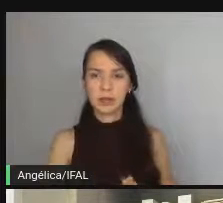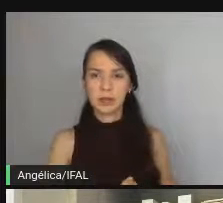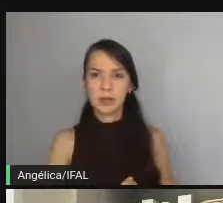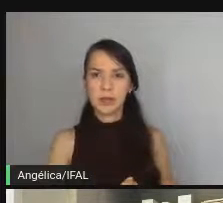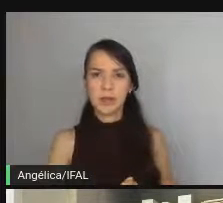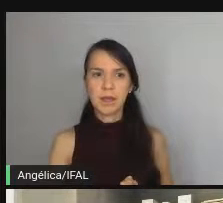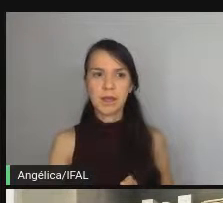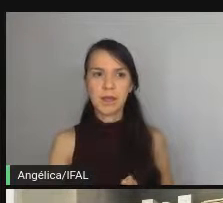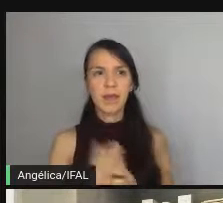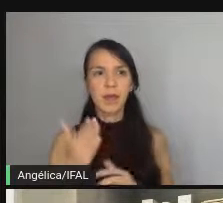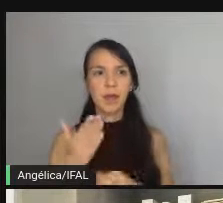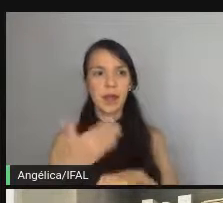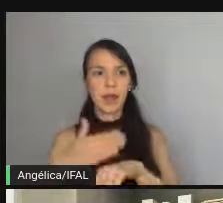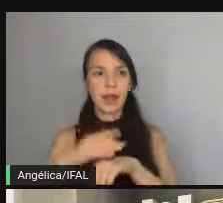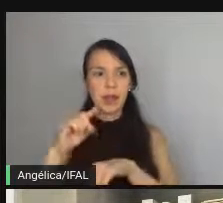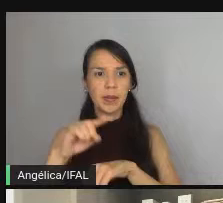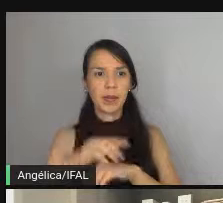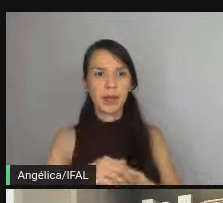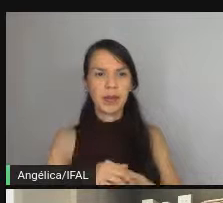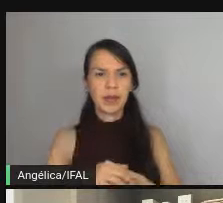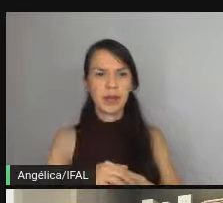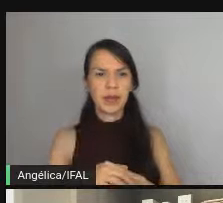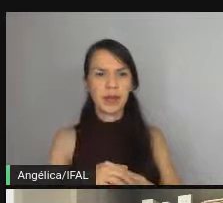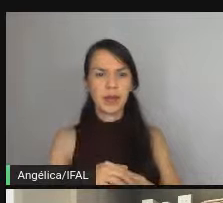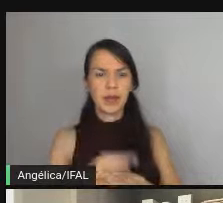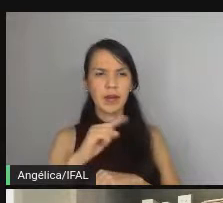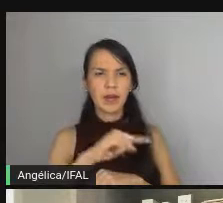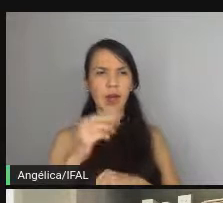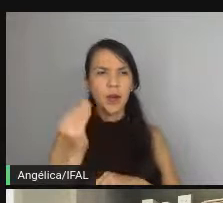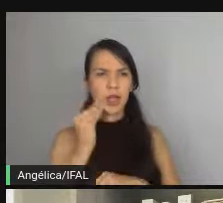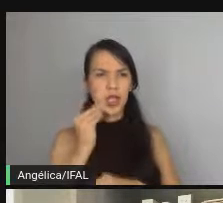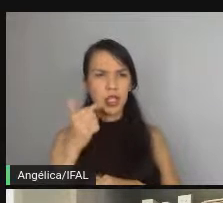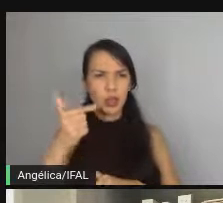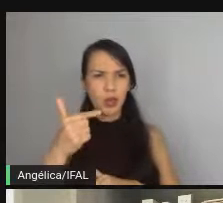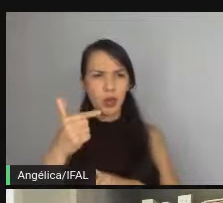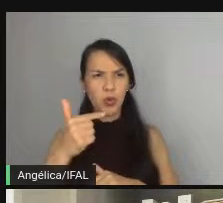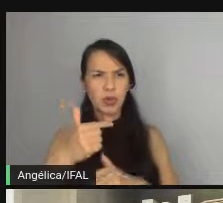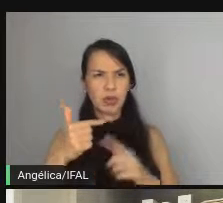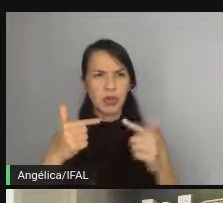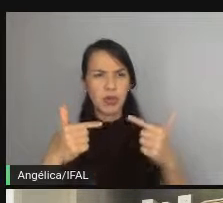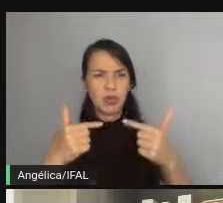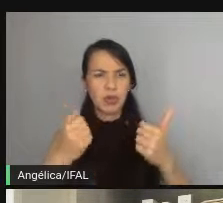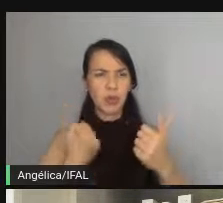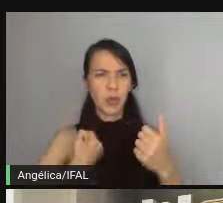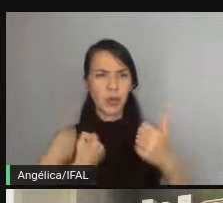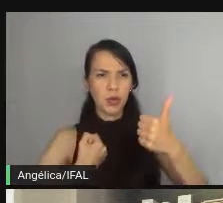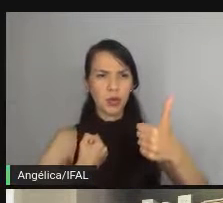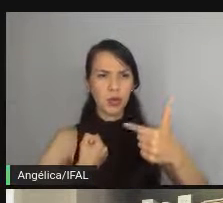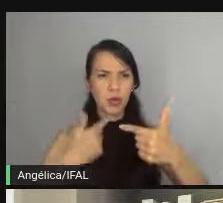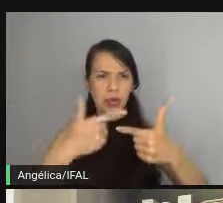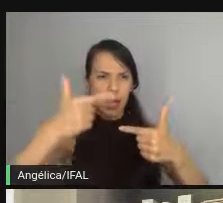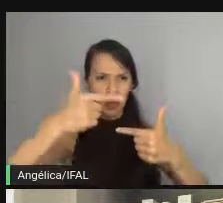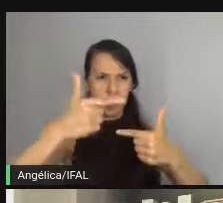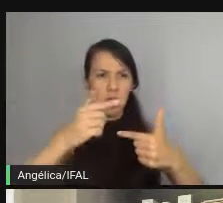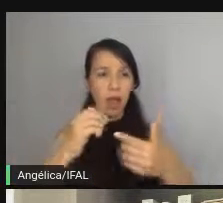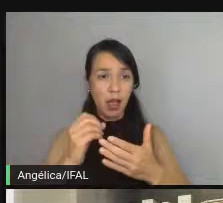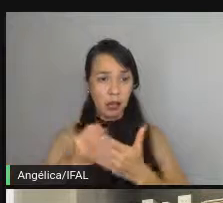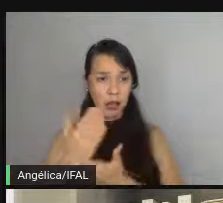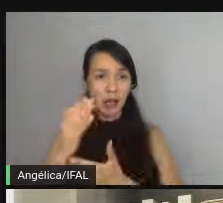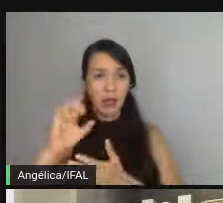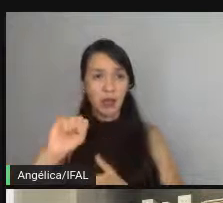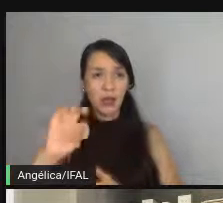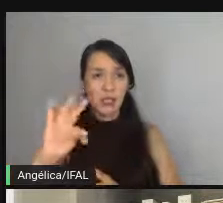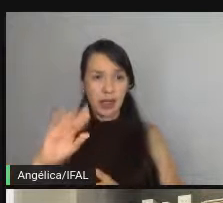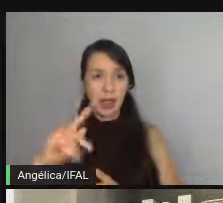então teoricamente a gente não o caso de teste não dois elevado a dois perfeito você já tá criando o setup certo